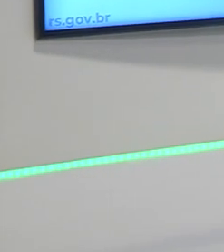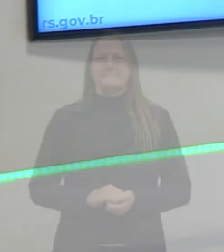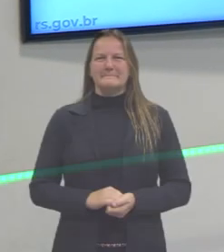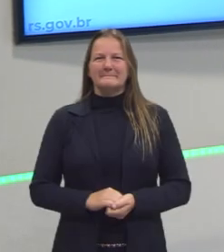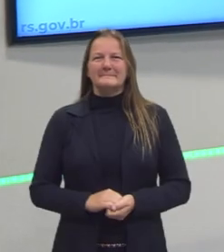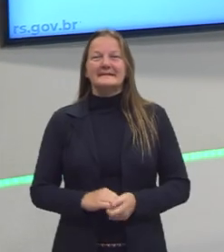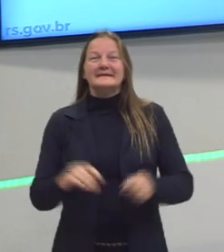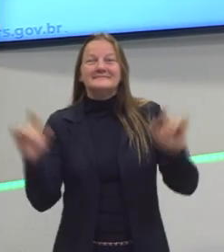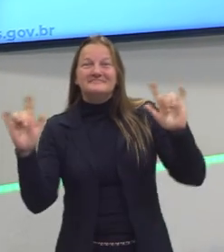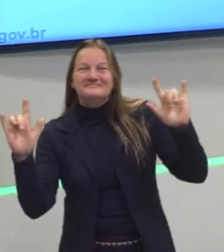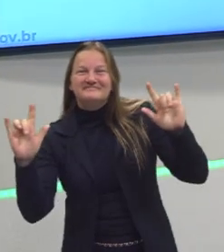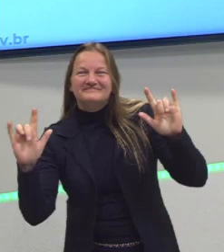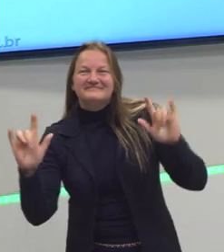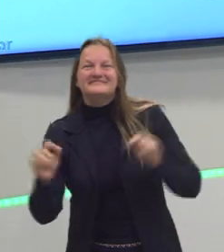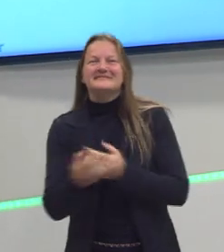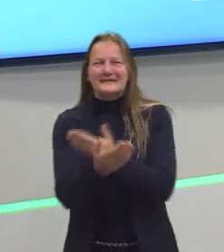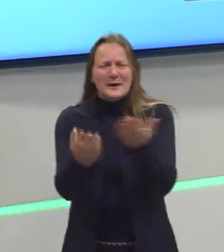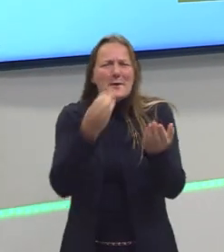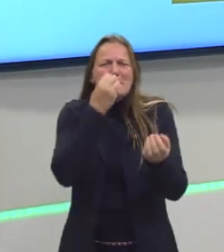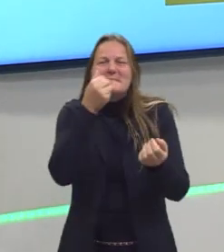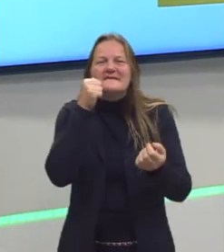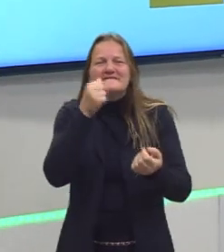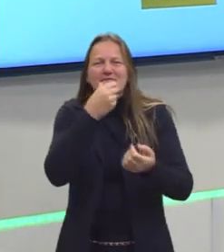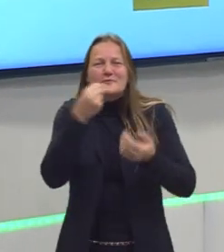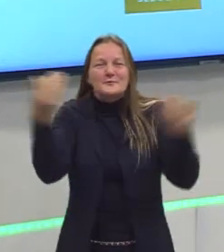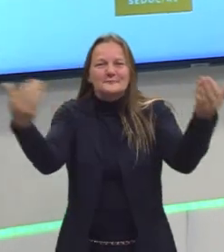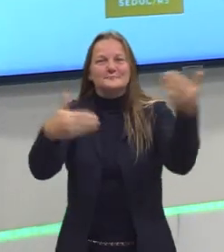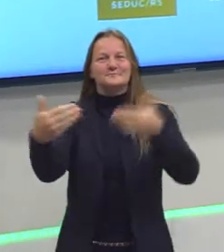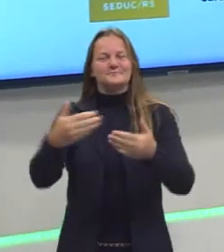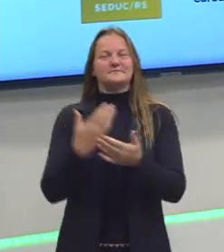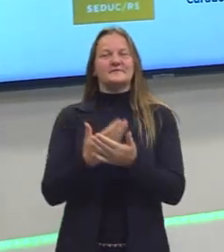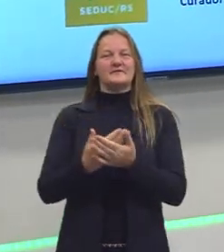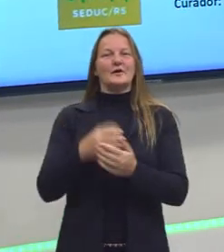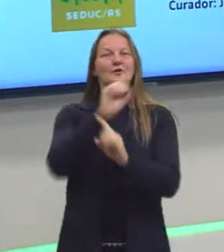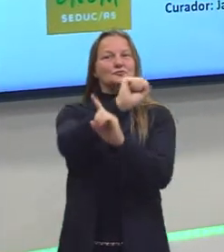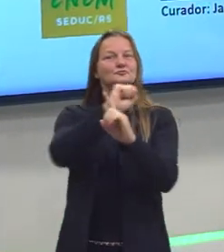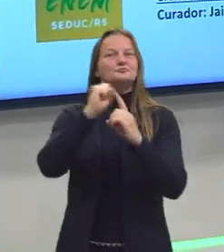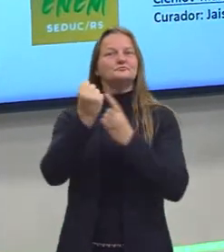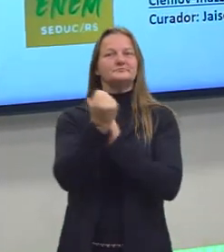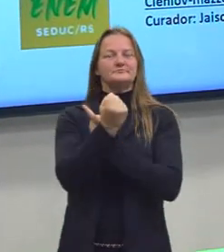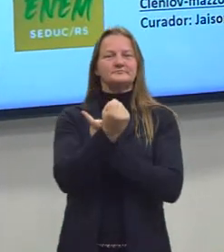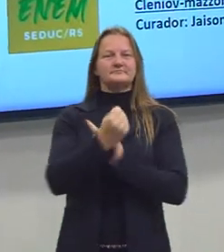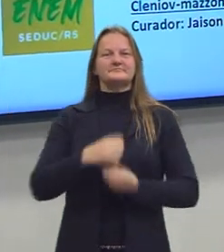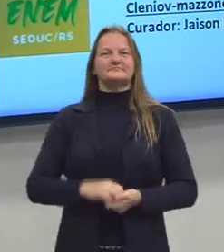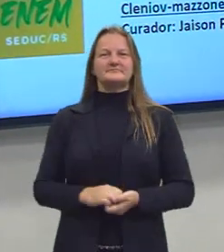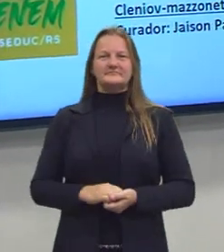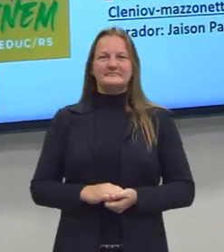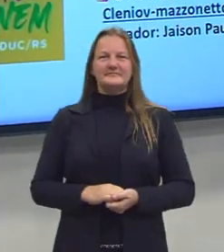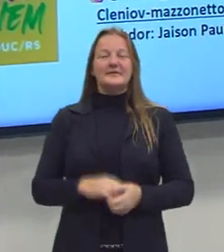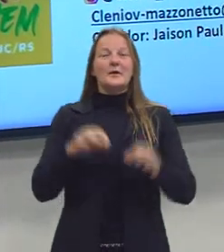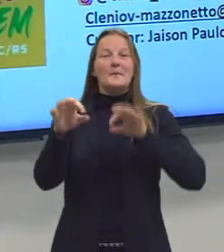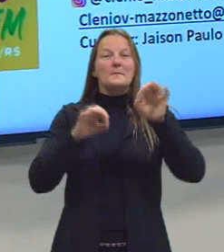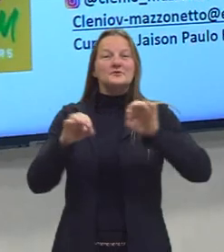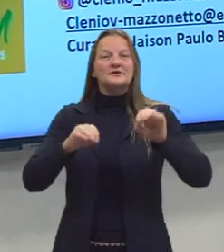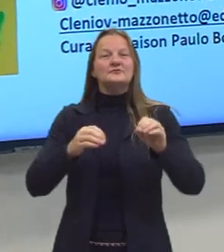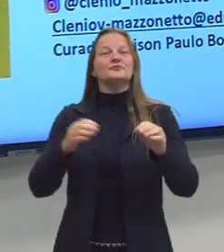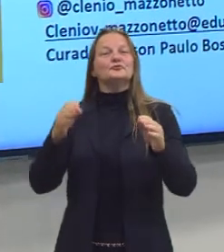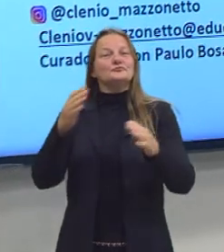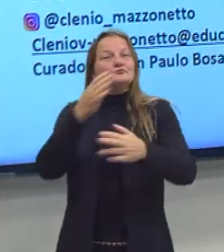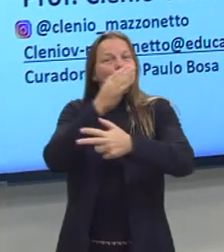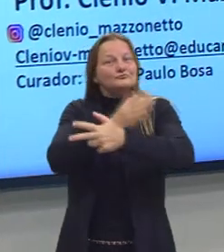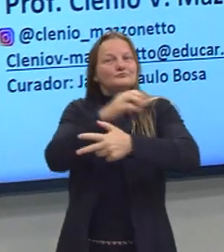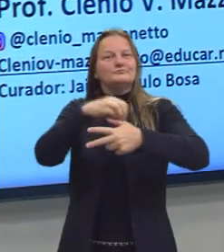Fala aí rapaziada, seja bem-vindo, seja bem-vinda para mais uma aula de sociologia do projeto pré-ENEM